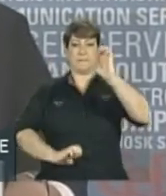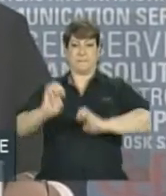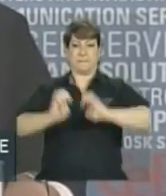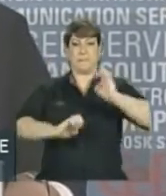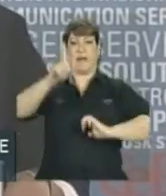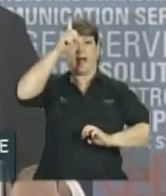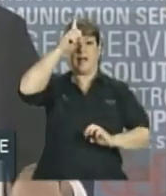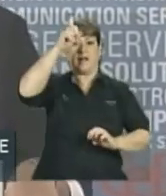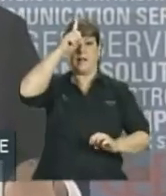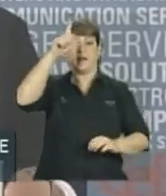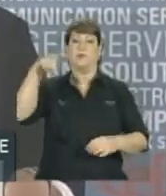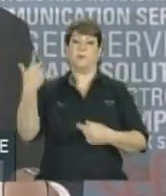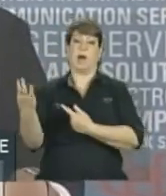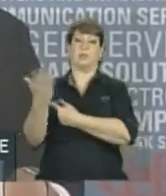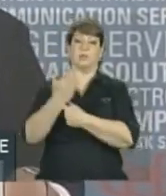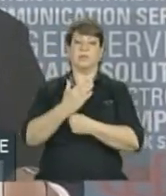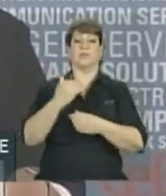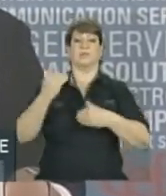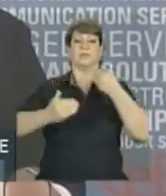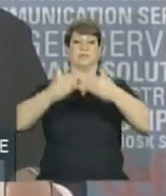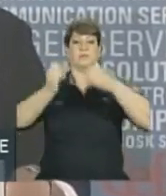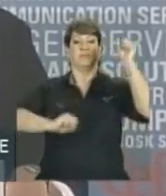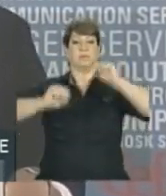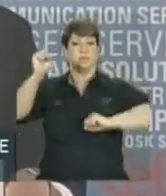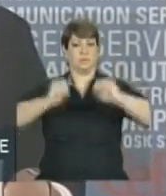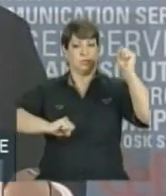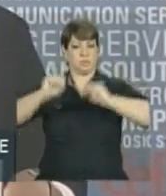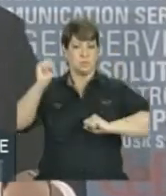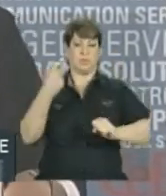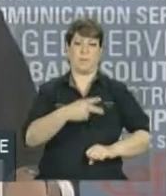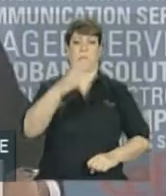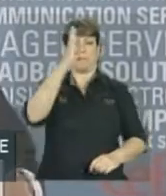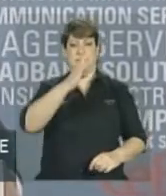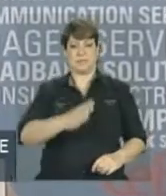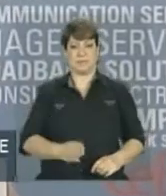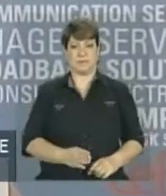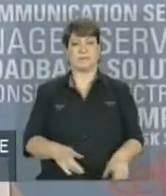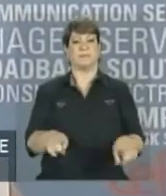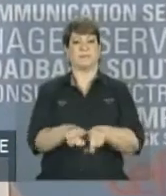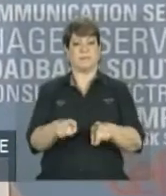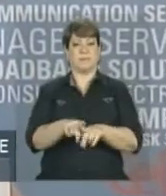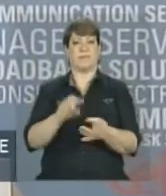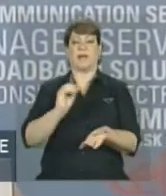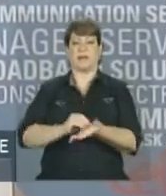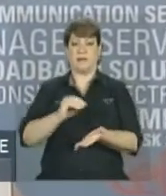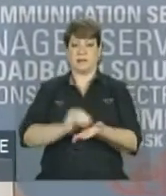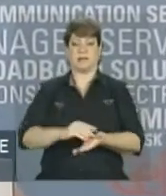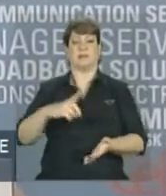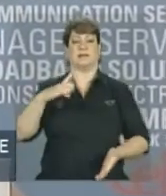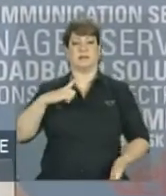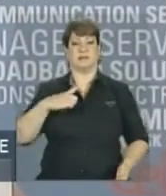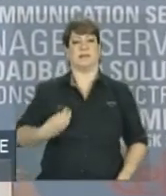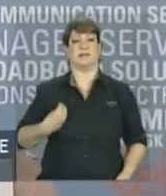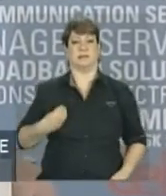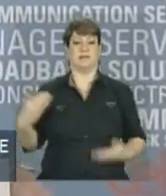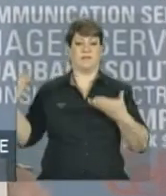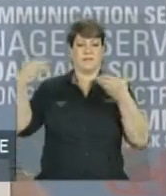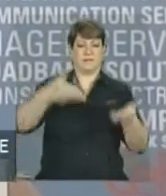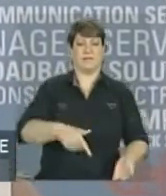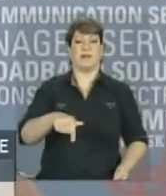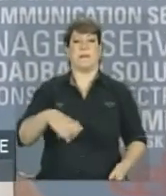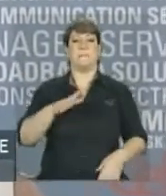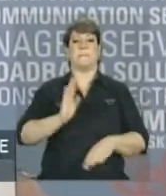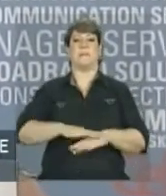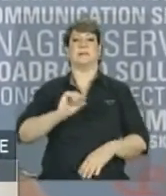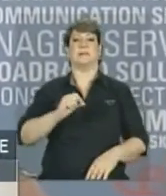ajudaram ao desenvolvimento industrial no Brasil e ainda estão presentes no Brasil mais